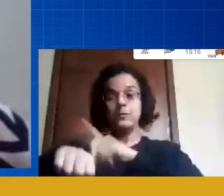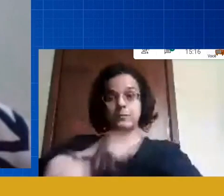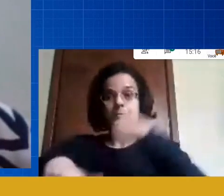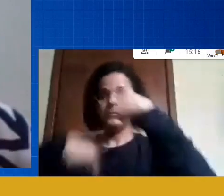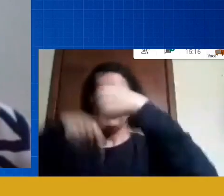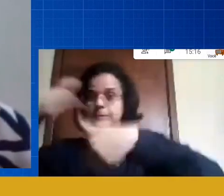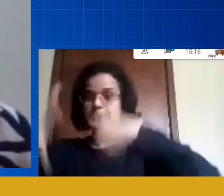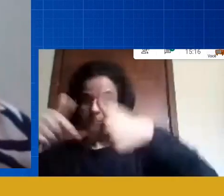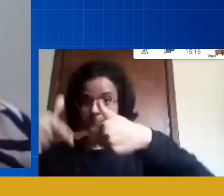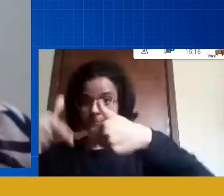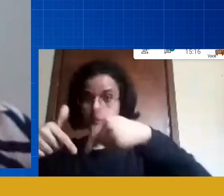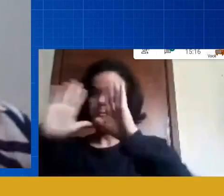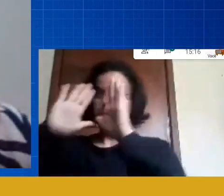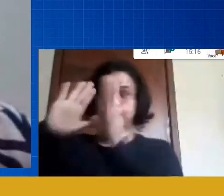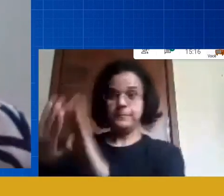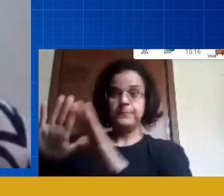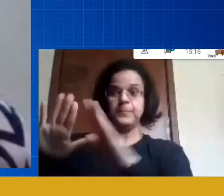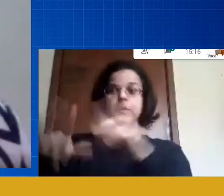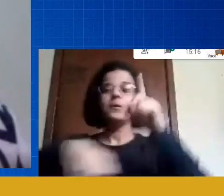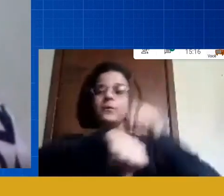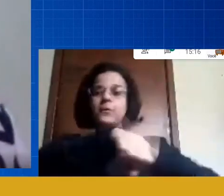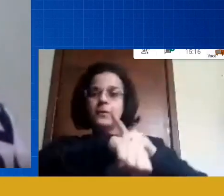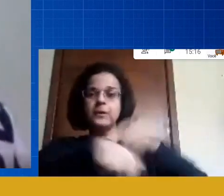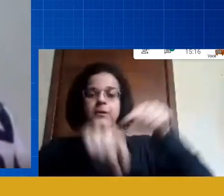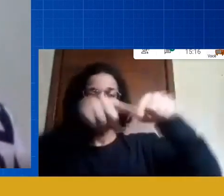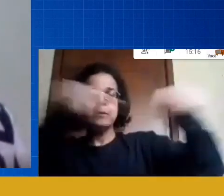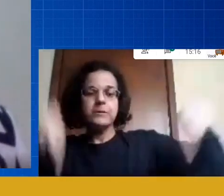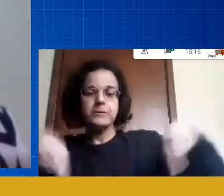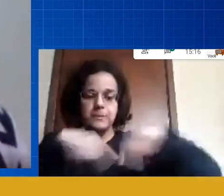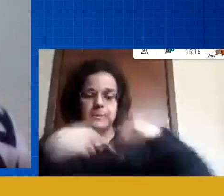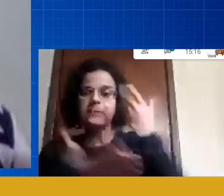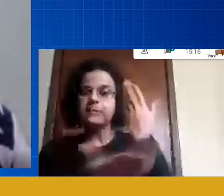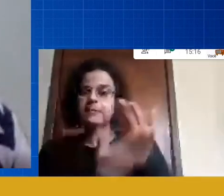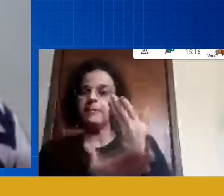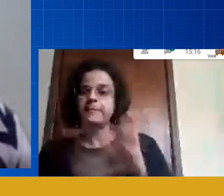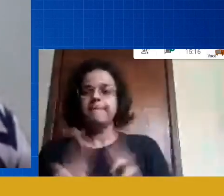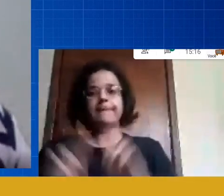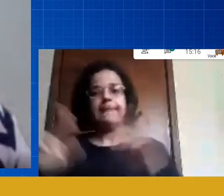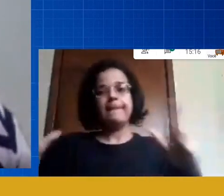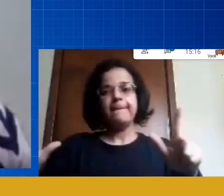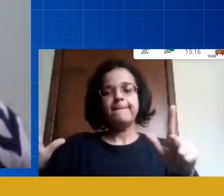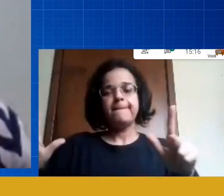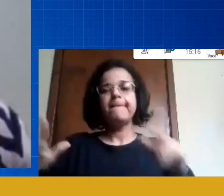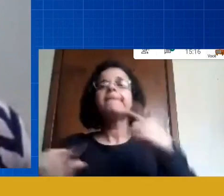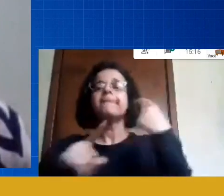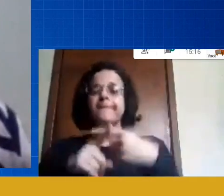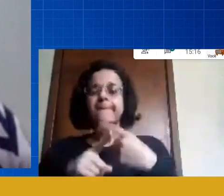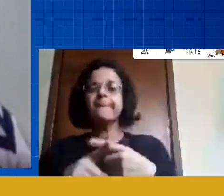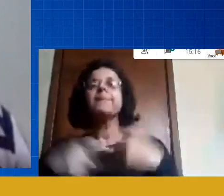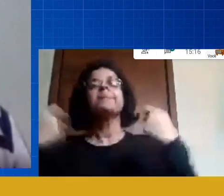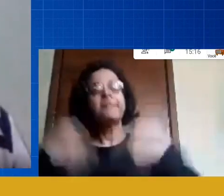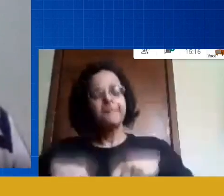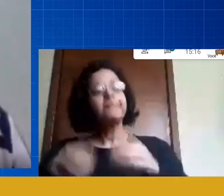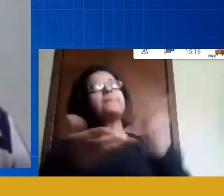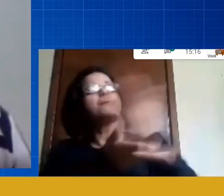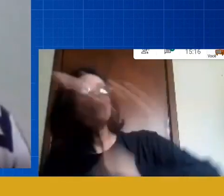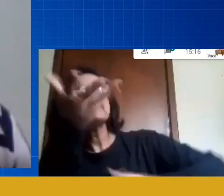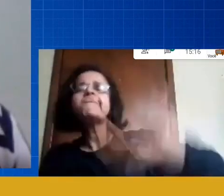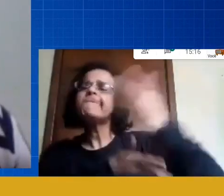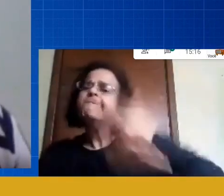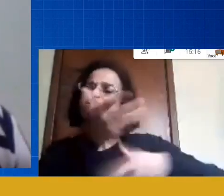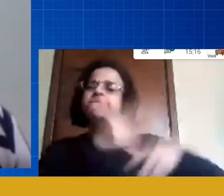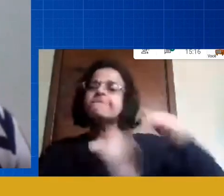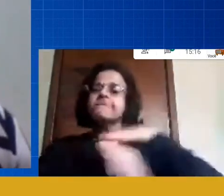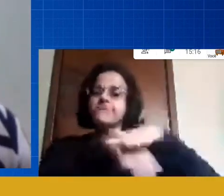sala de aula com a criança é outra coisa é outra diferença que a gente teve que estar ali pontuando dialogando sempre sabe professor